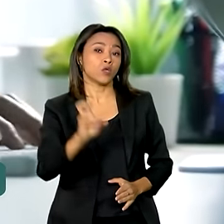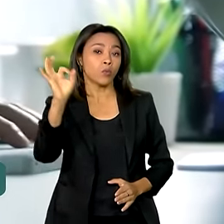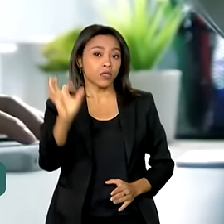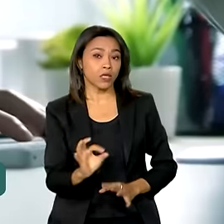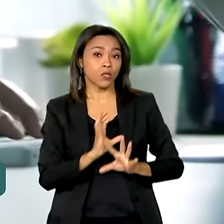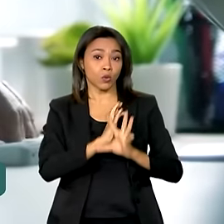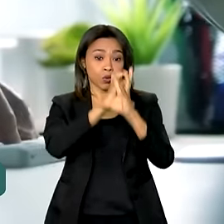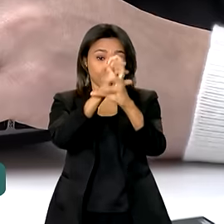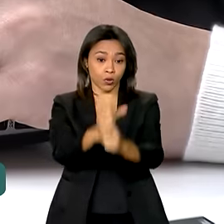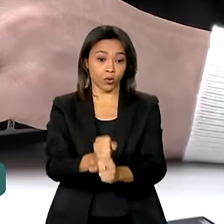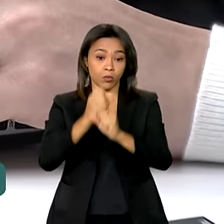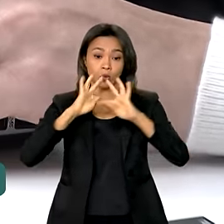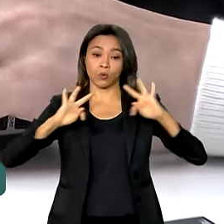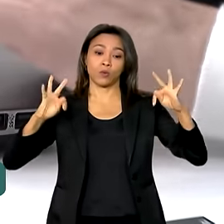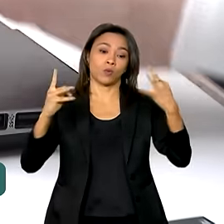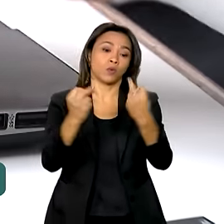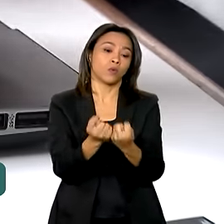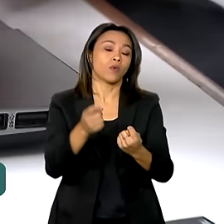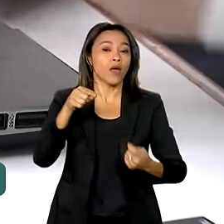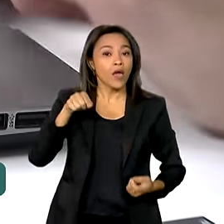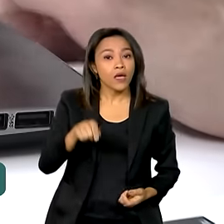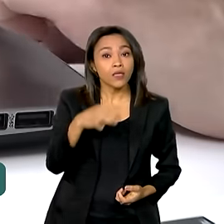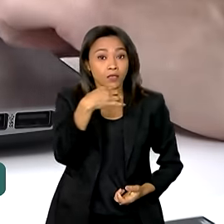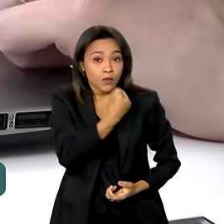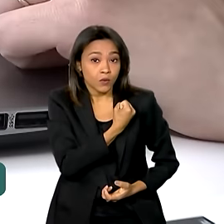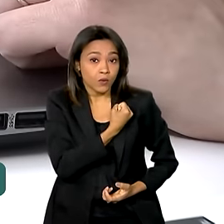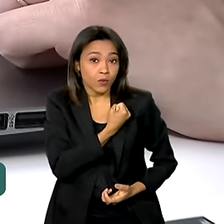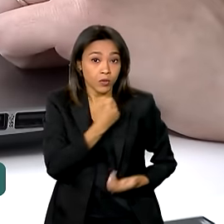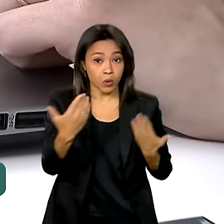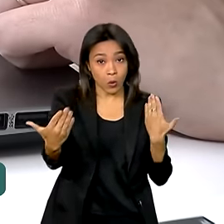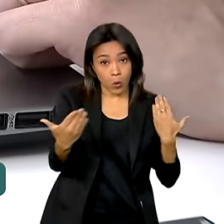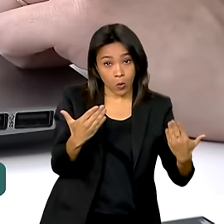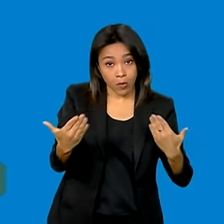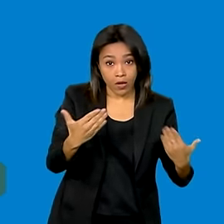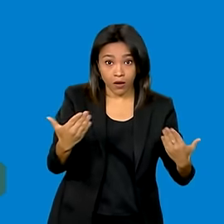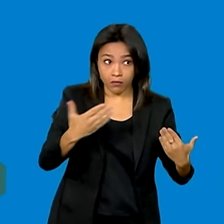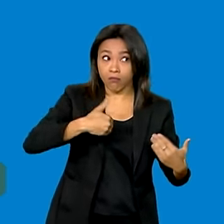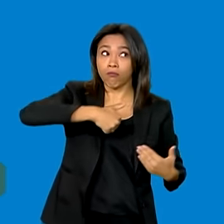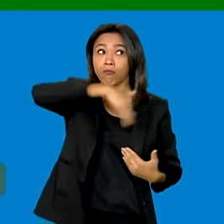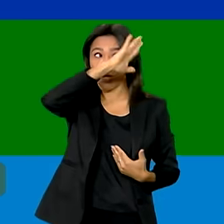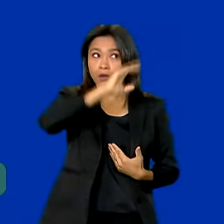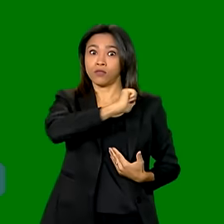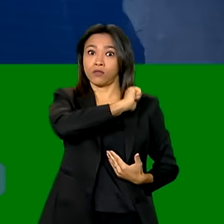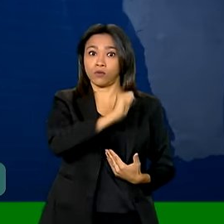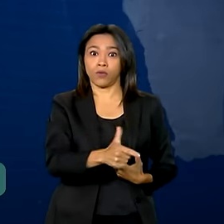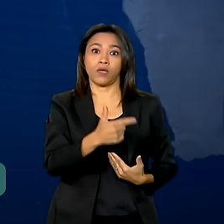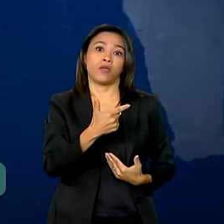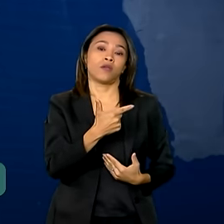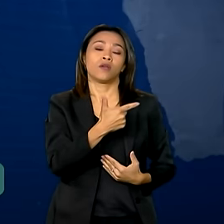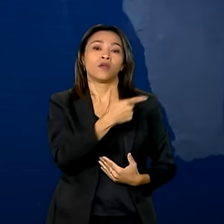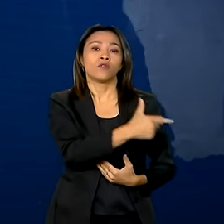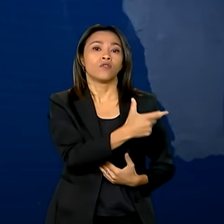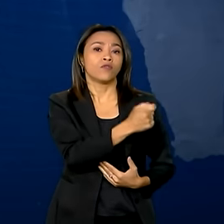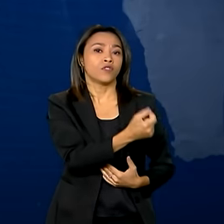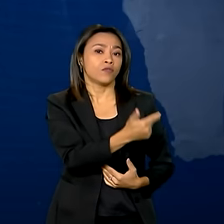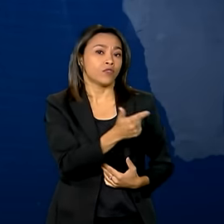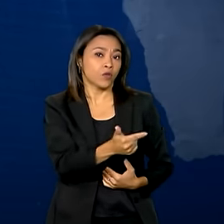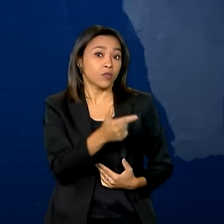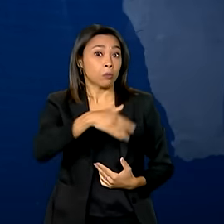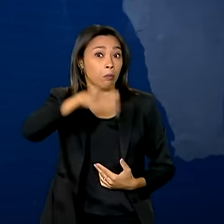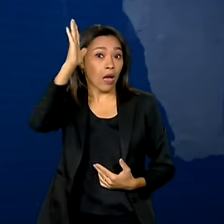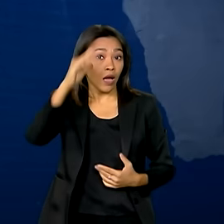total de domicílios. Número maior que em 2022. O maior crescimento foi nas áreas